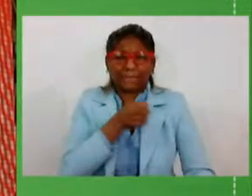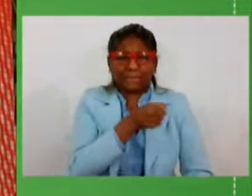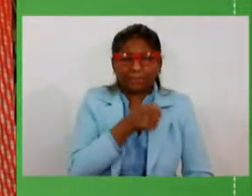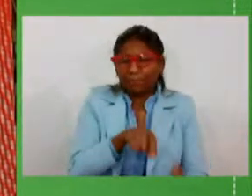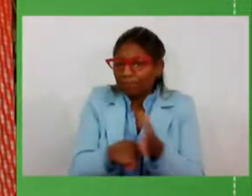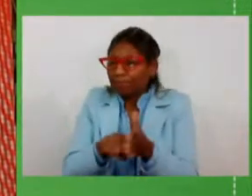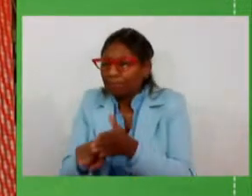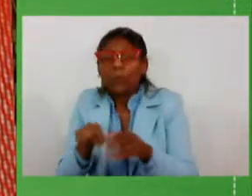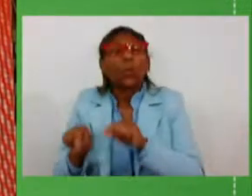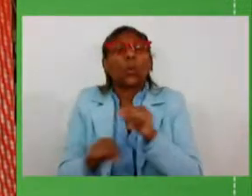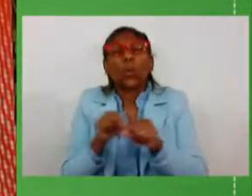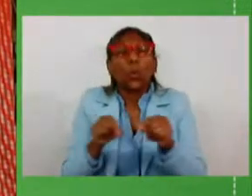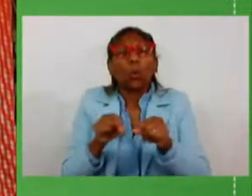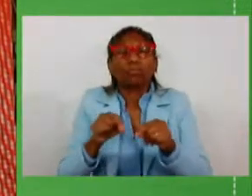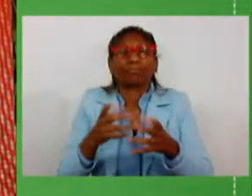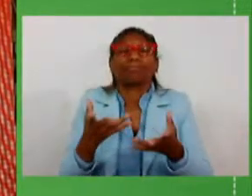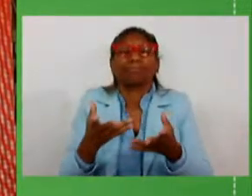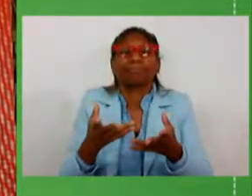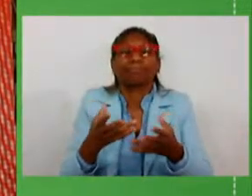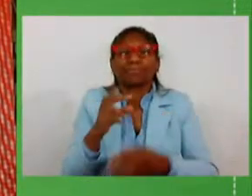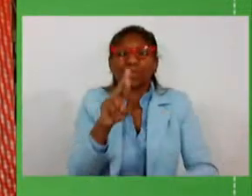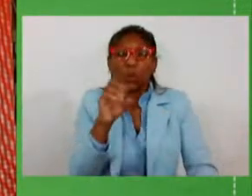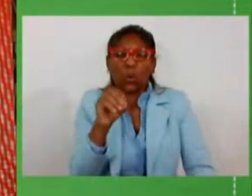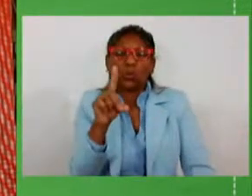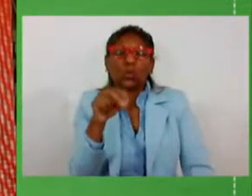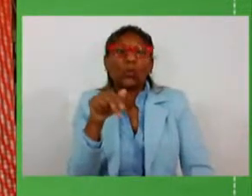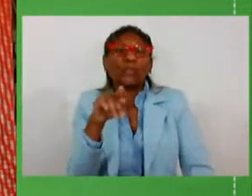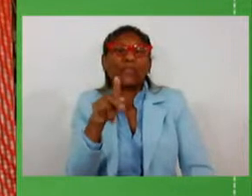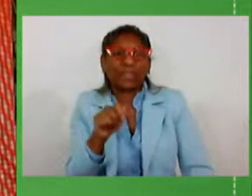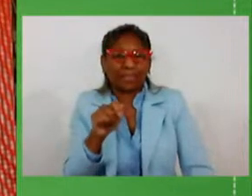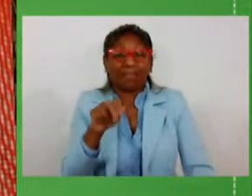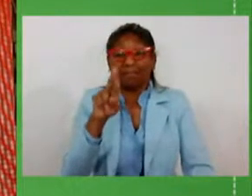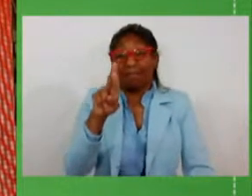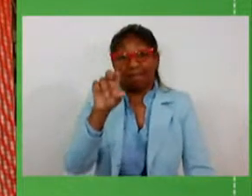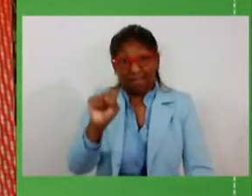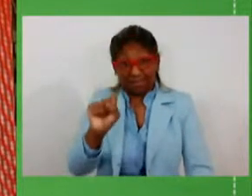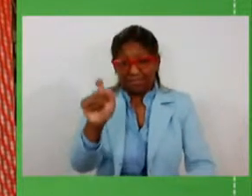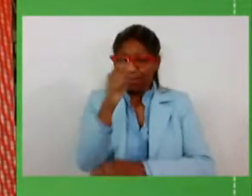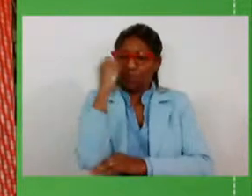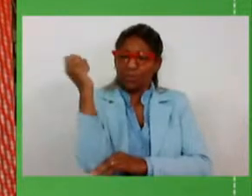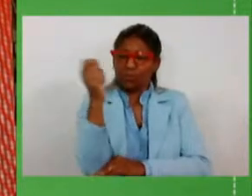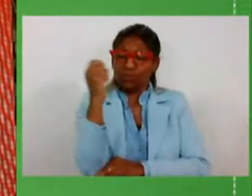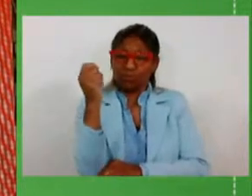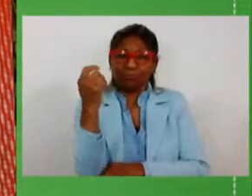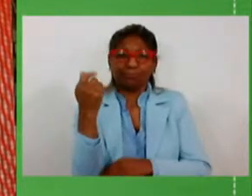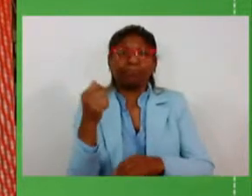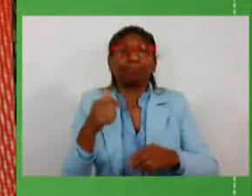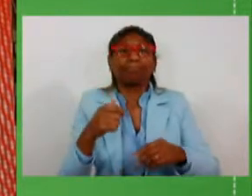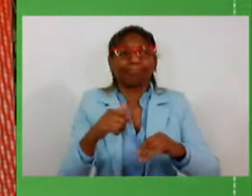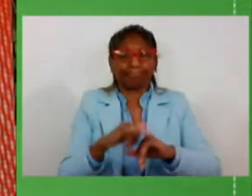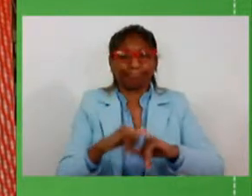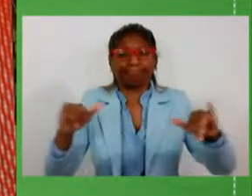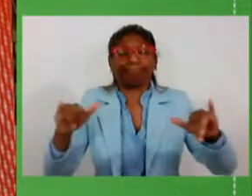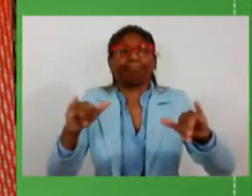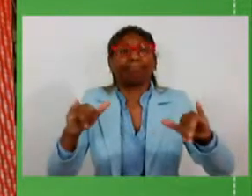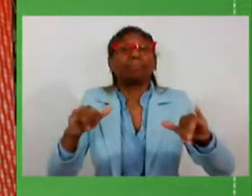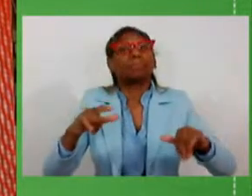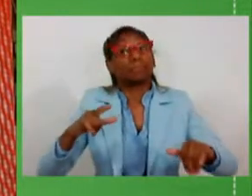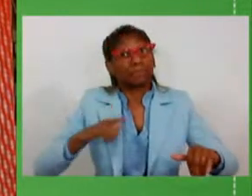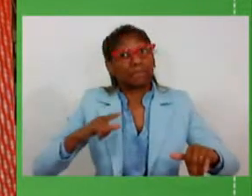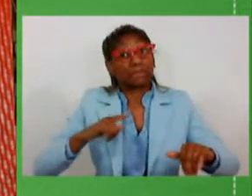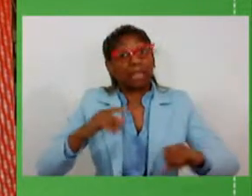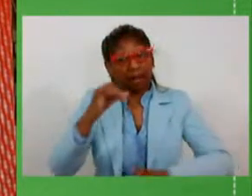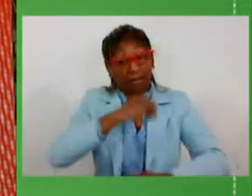as concessões rodoviárias no Estado, publicadas na internet, para que, durante 30